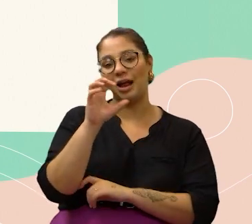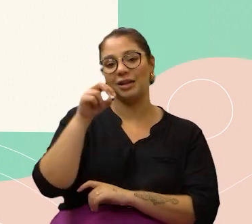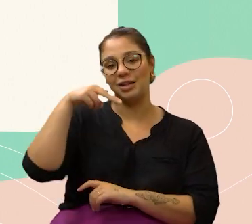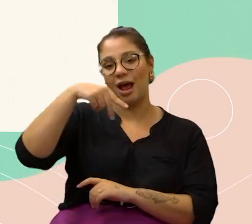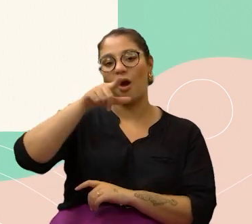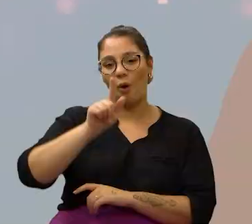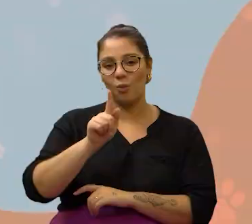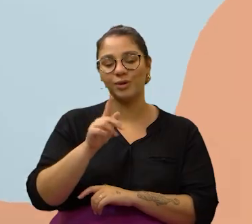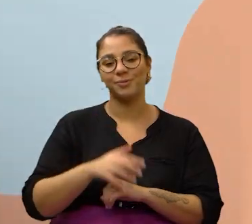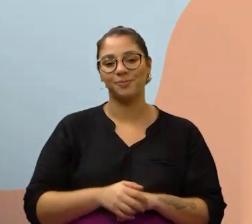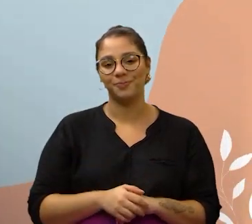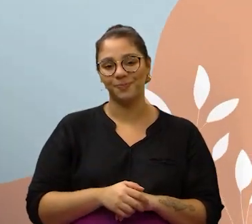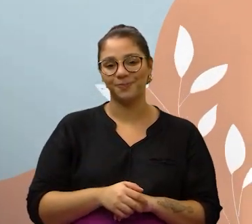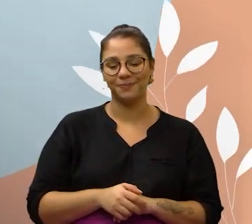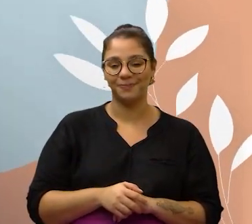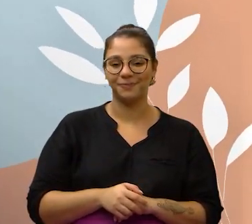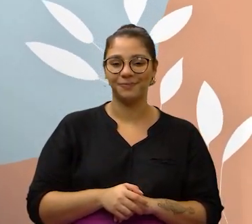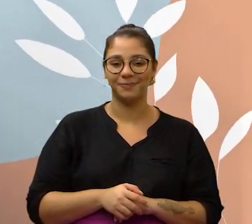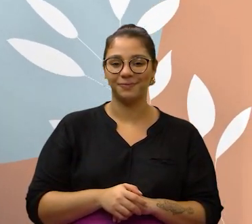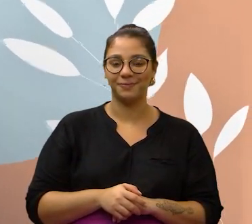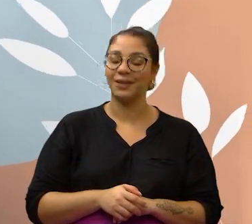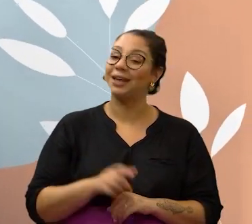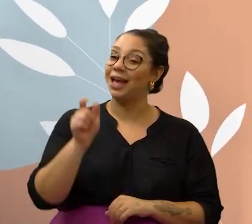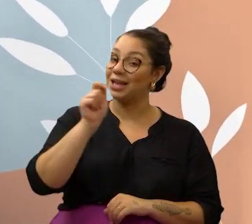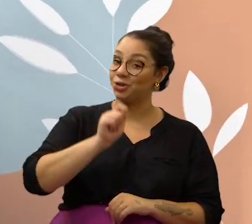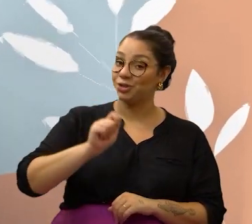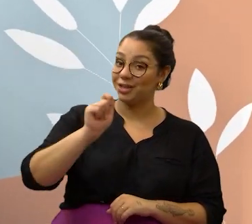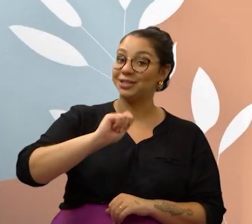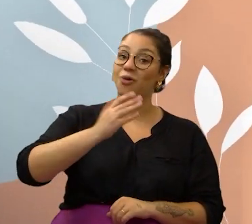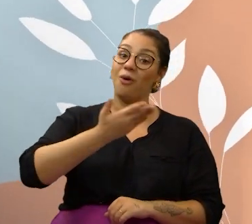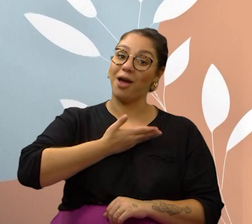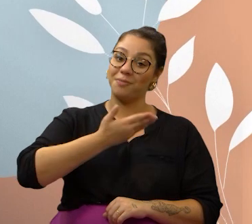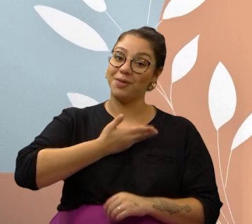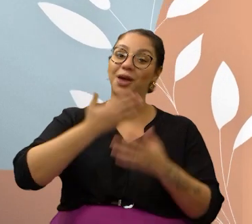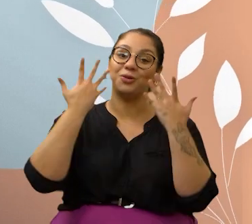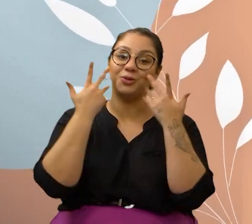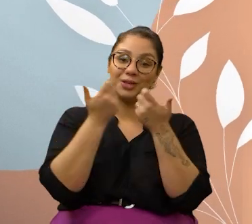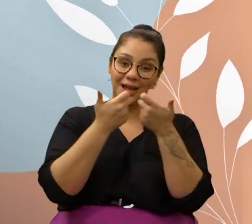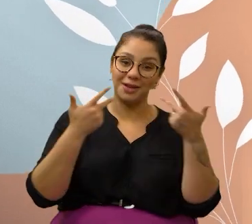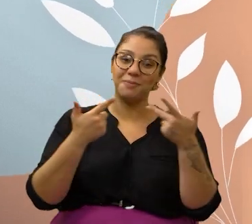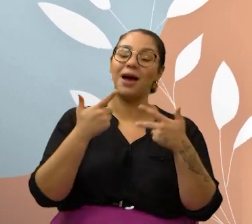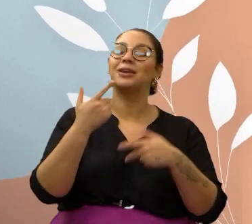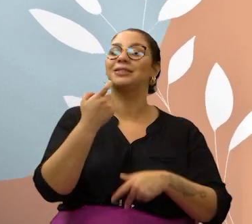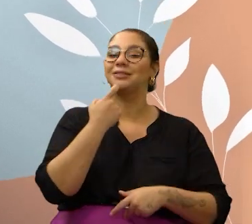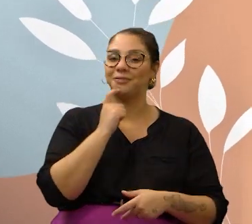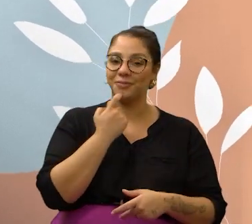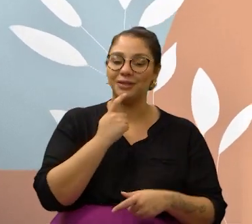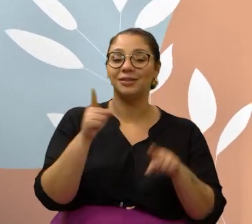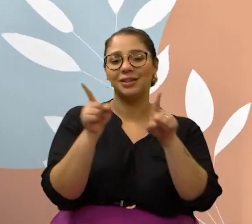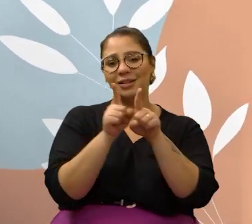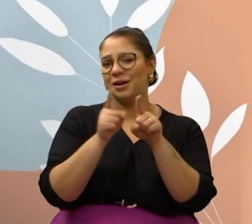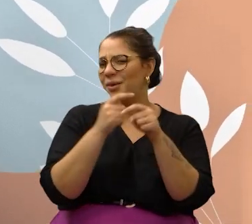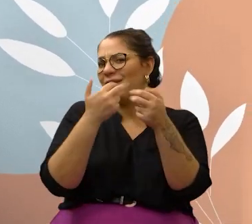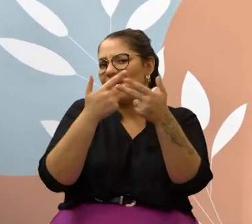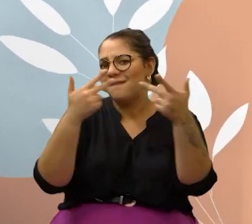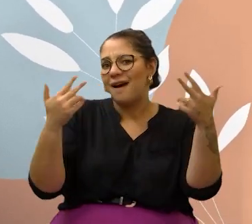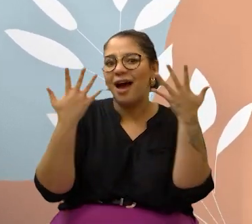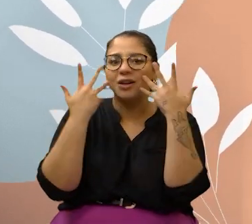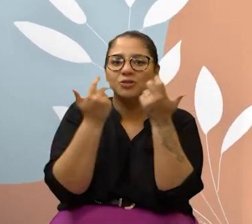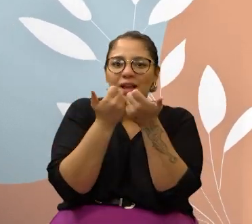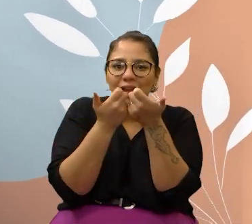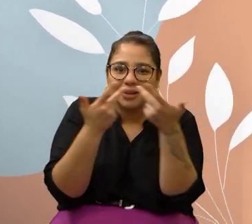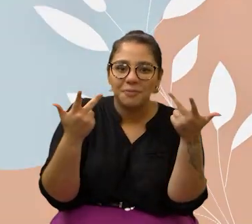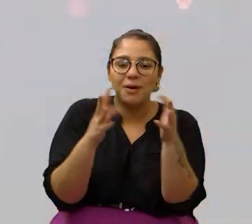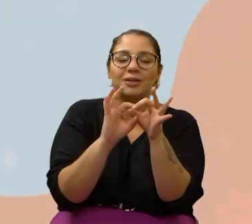todas as horas. Se interessou? Para adotar algum desses bichinhos, é só entrar no Instagram da ONG.